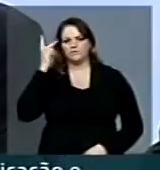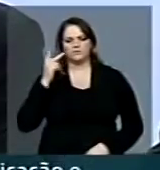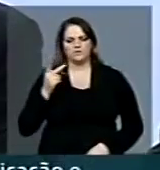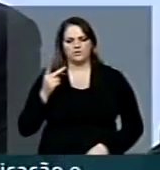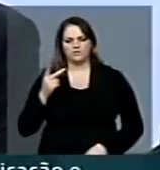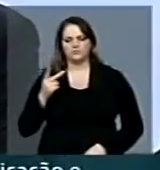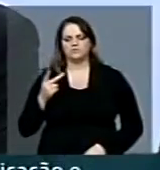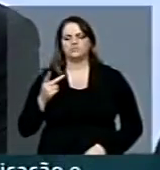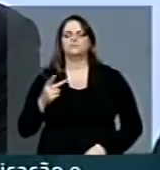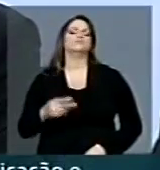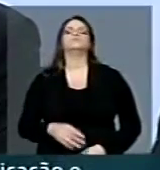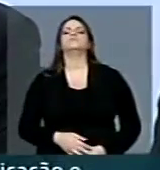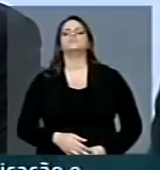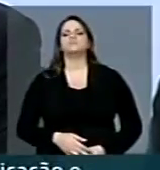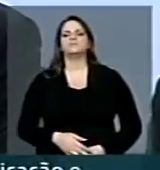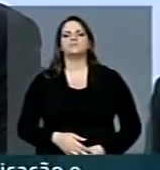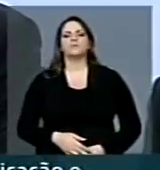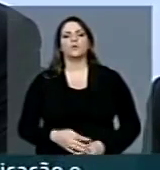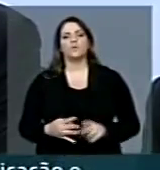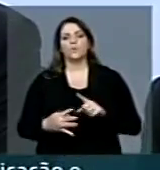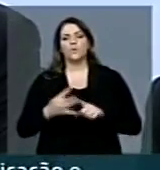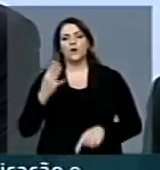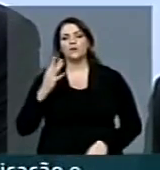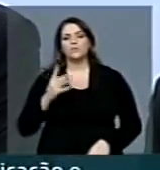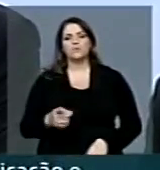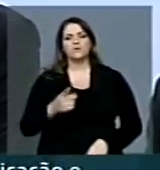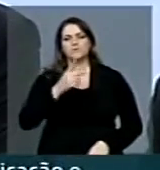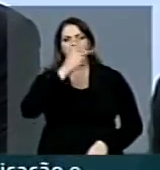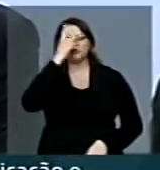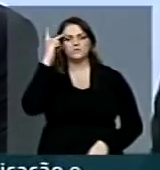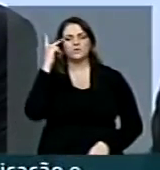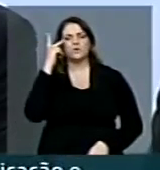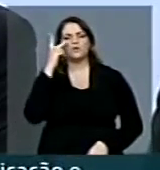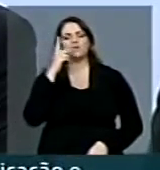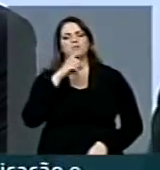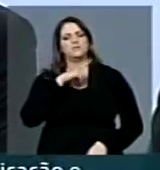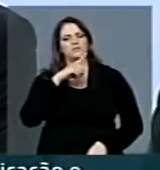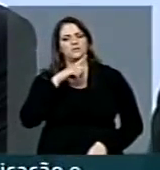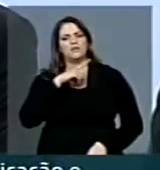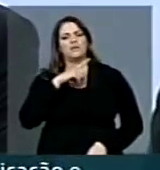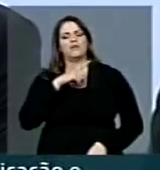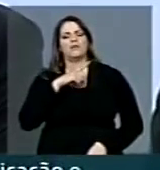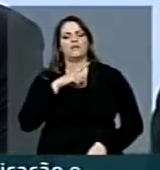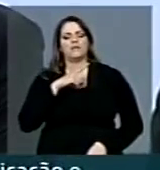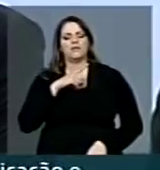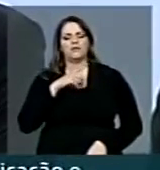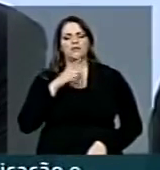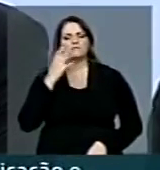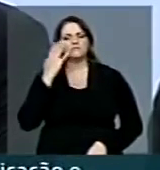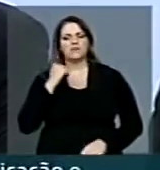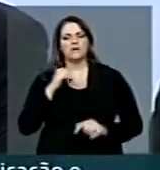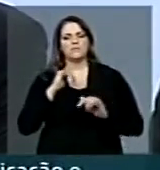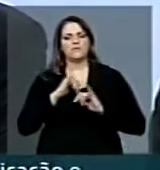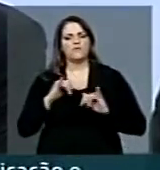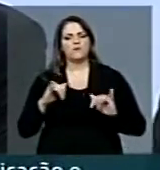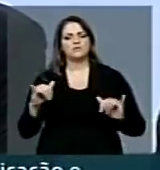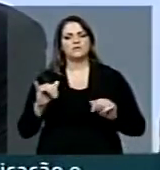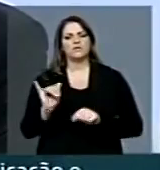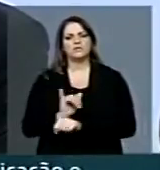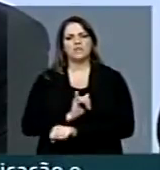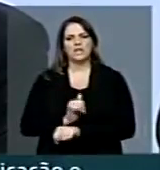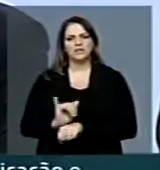das quais, 4 mil pessoas manipulam e manuseiam informações estratégicas.